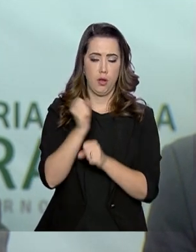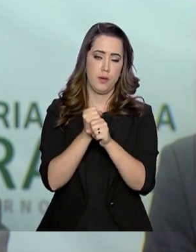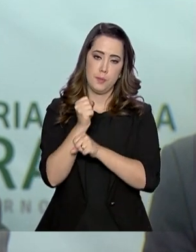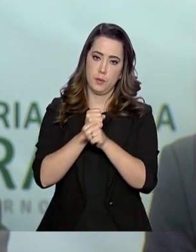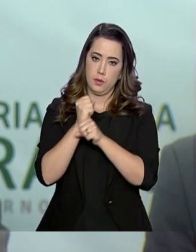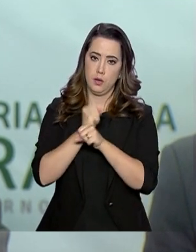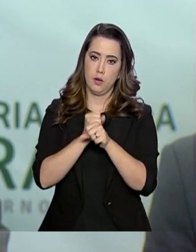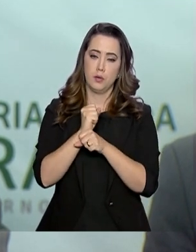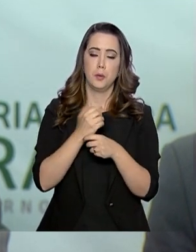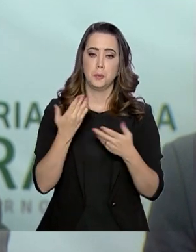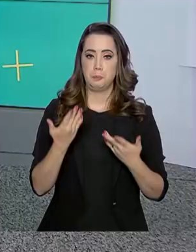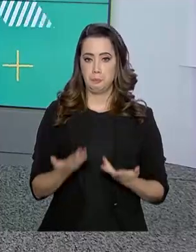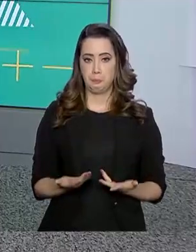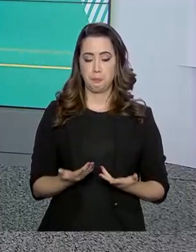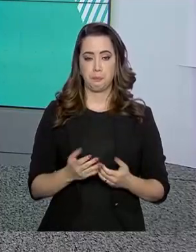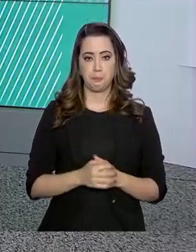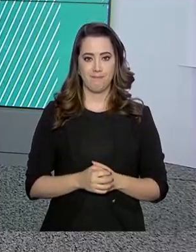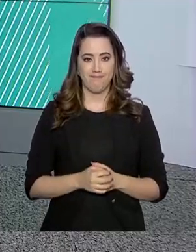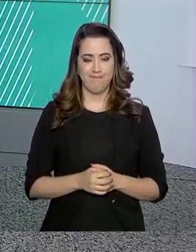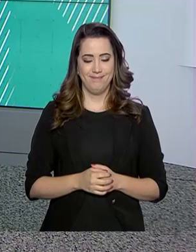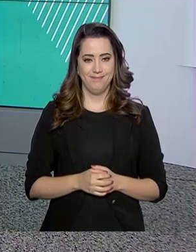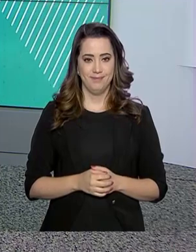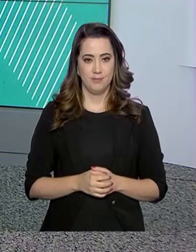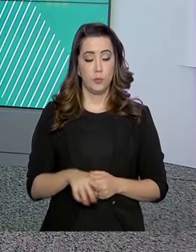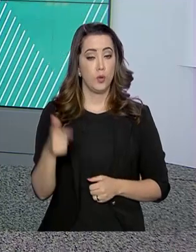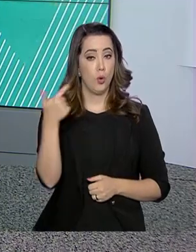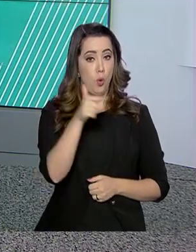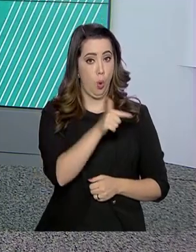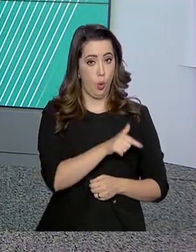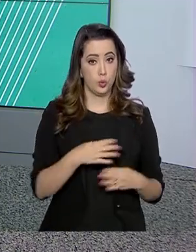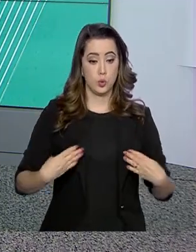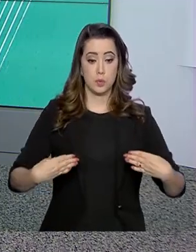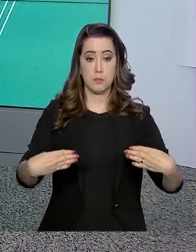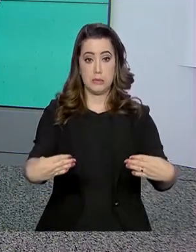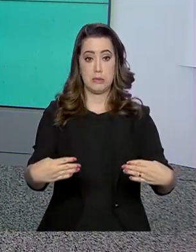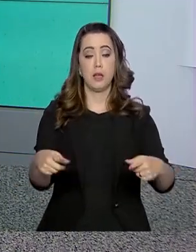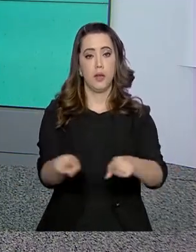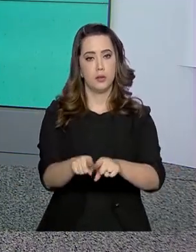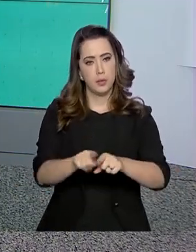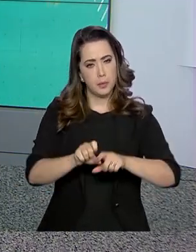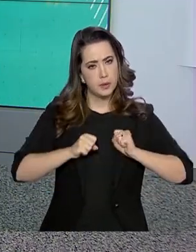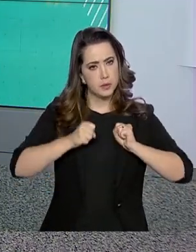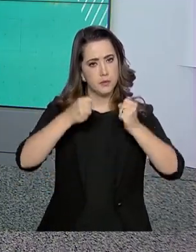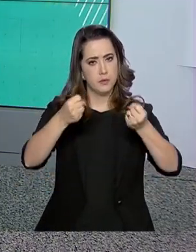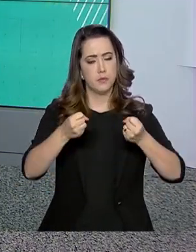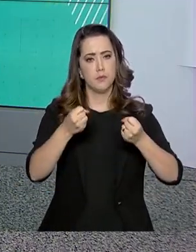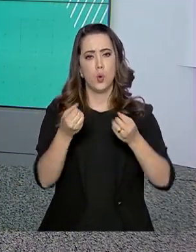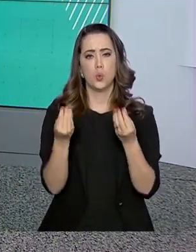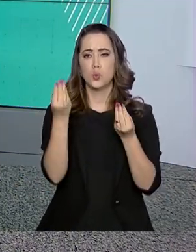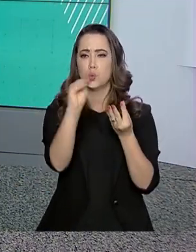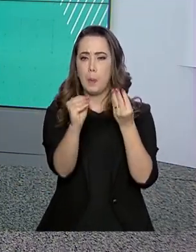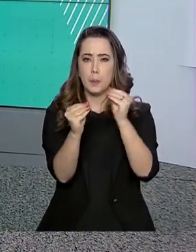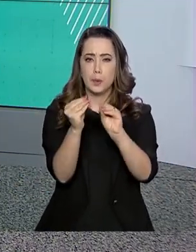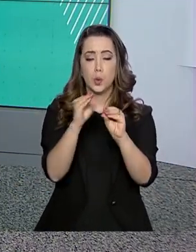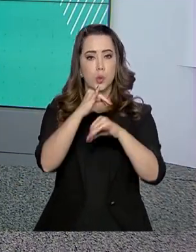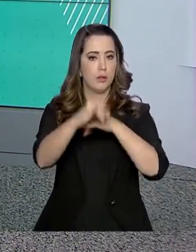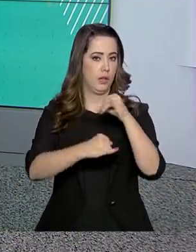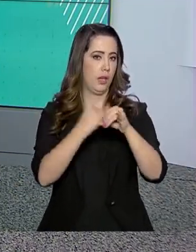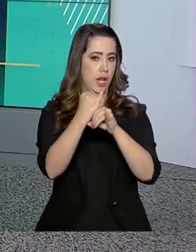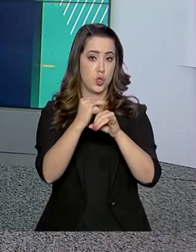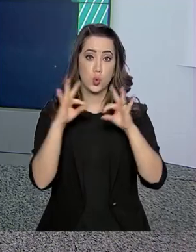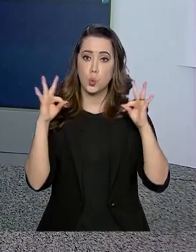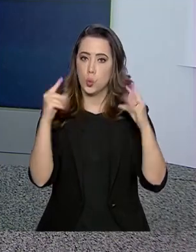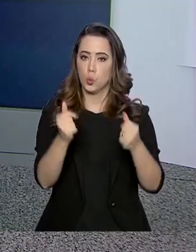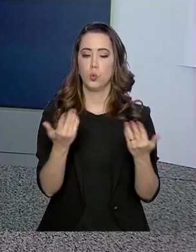medida. E outros ministérios também estão empenhados em digitalizar os serviços públicos.